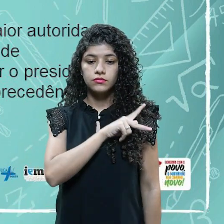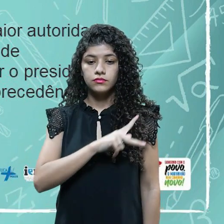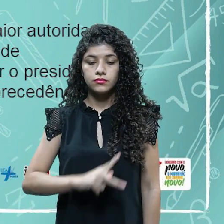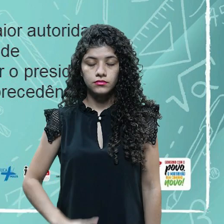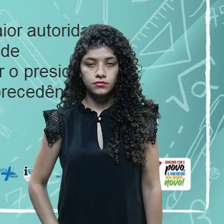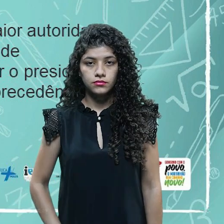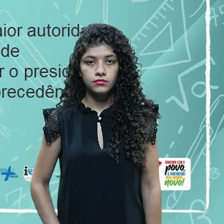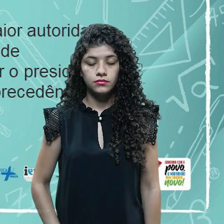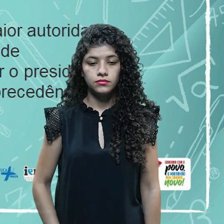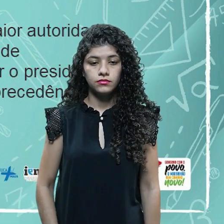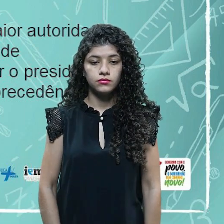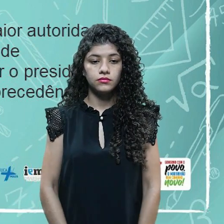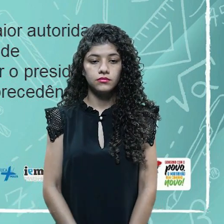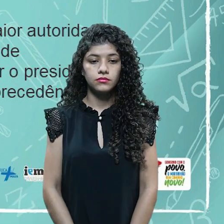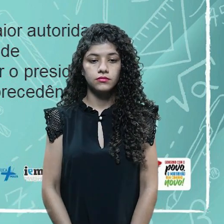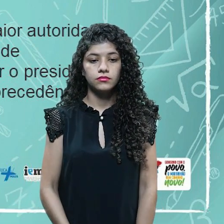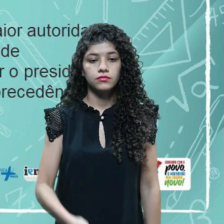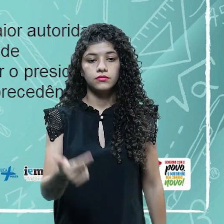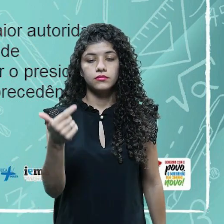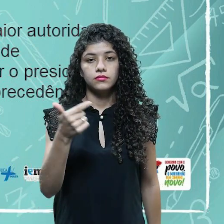O 2, né.